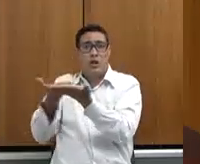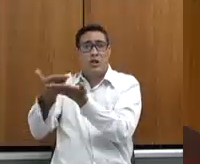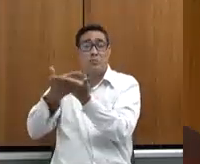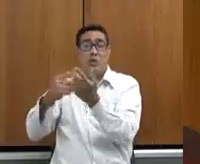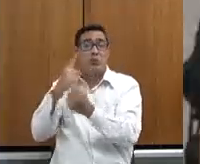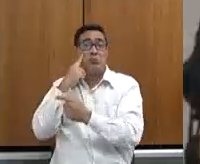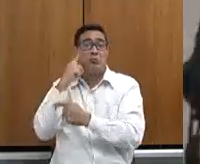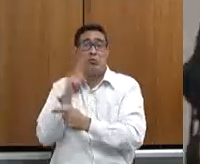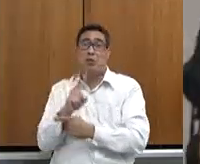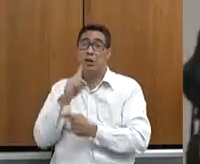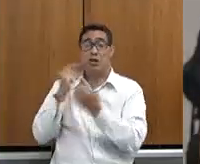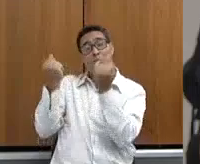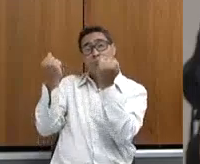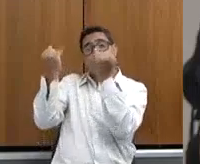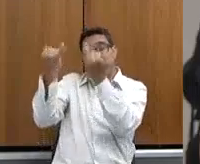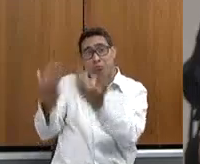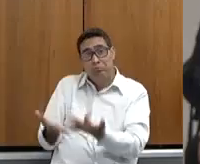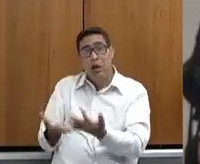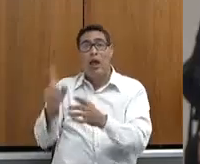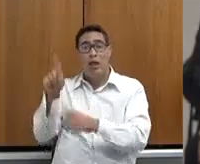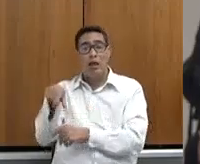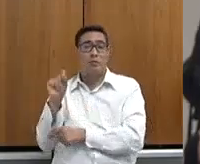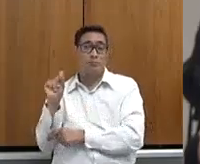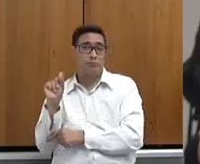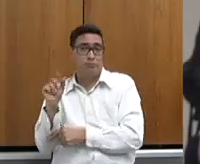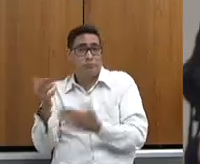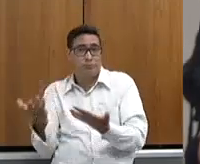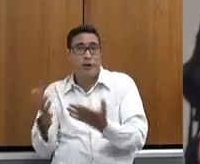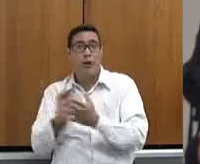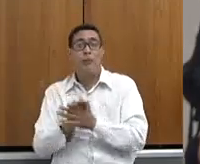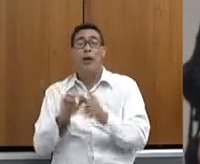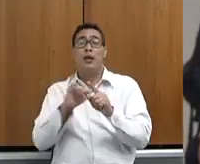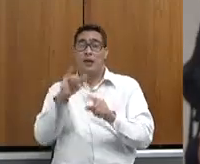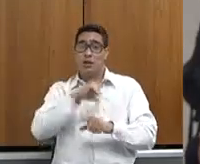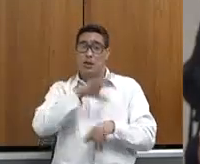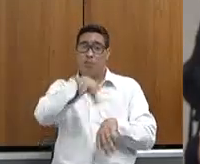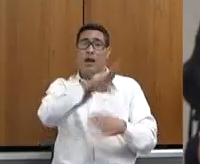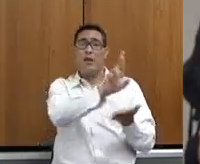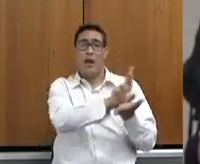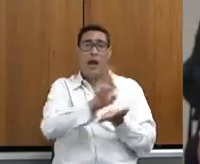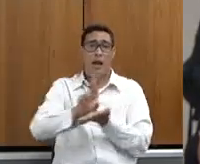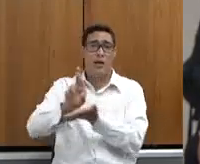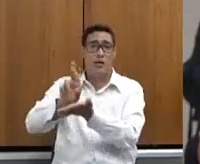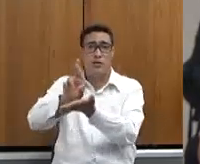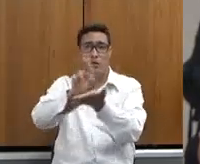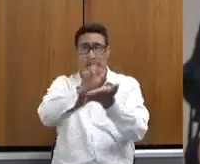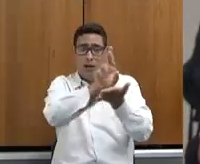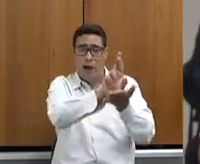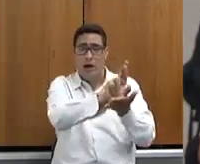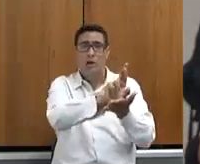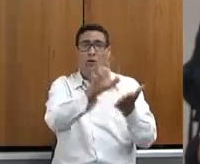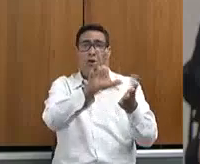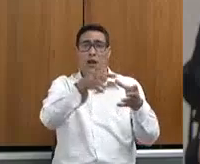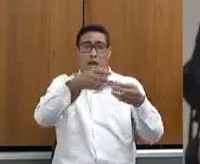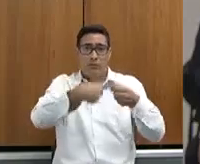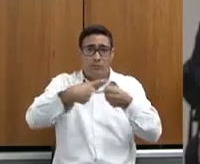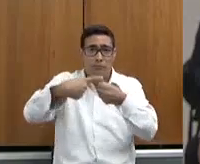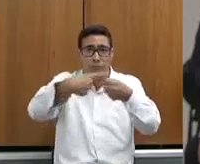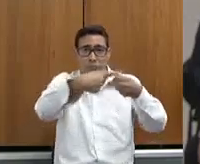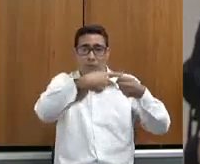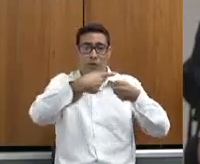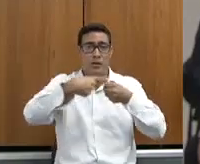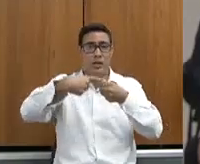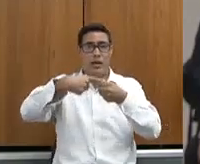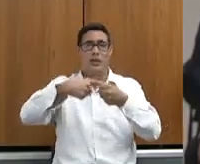justificativa, mas quanto mais regional nós temos ali, junto aos municípios, não tenho dúvida de que Minas